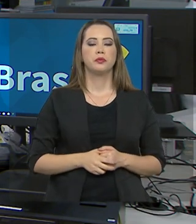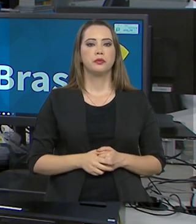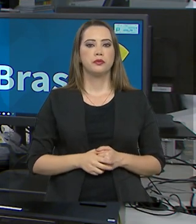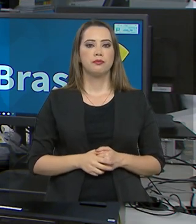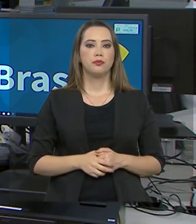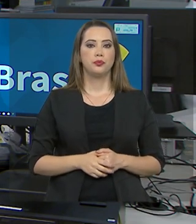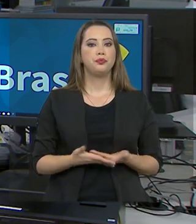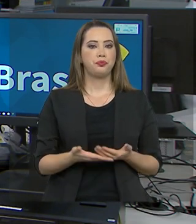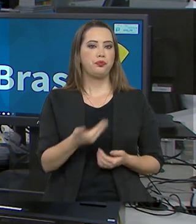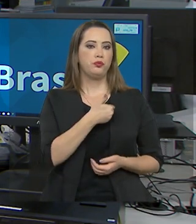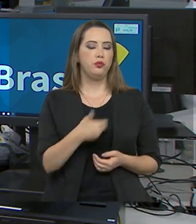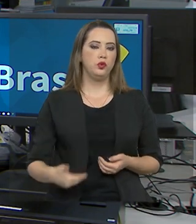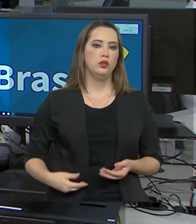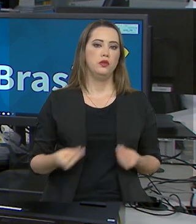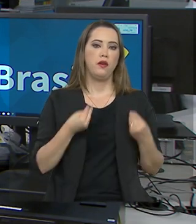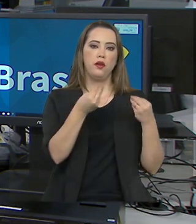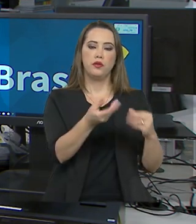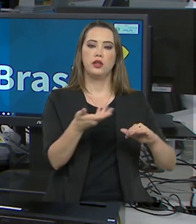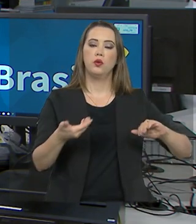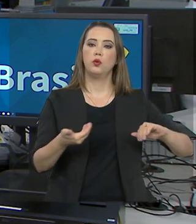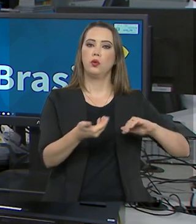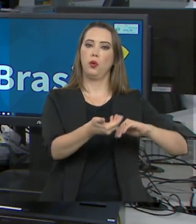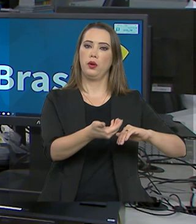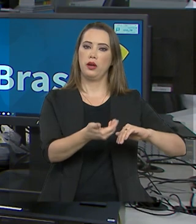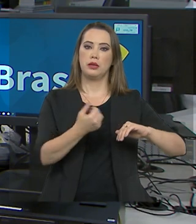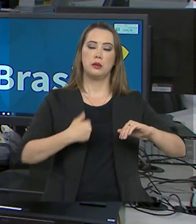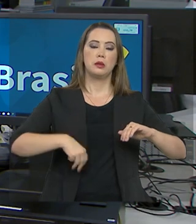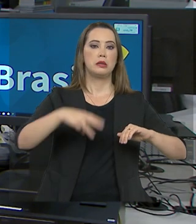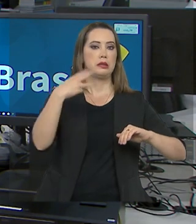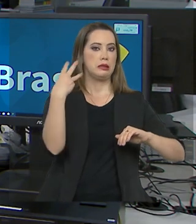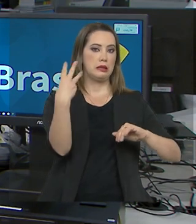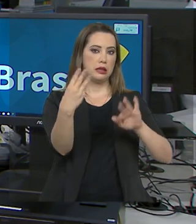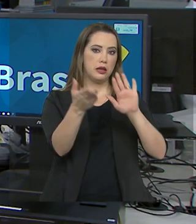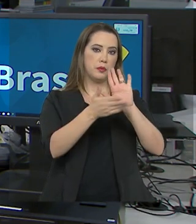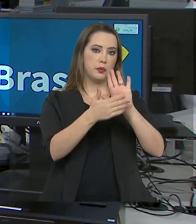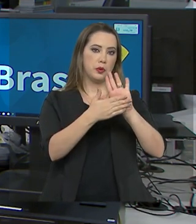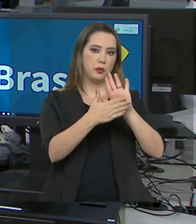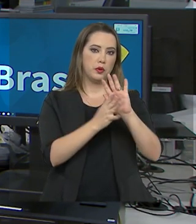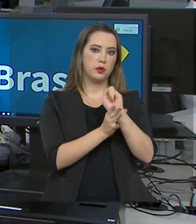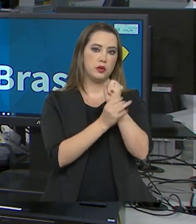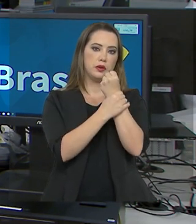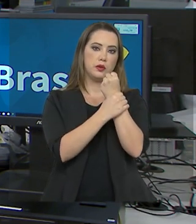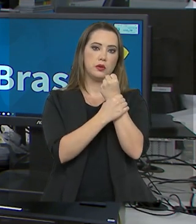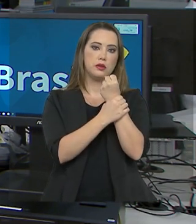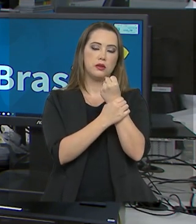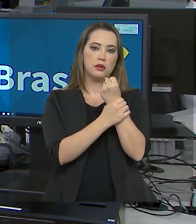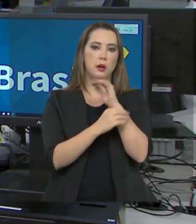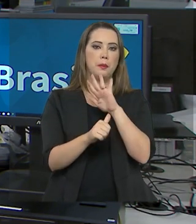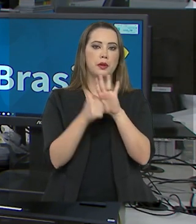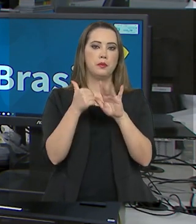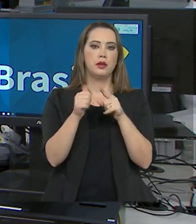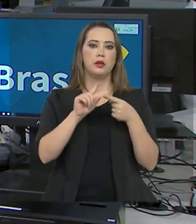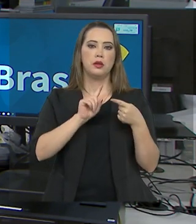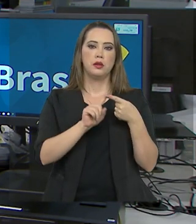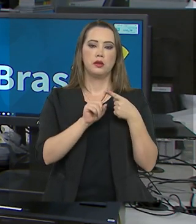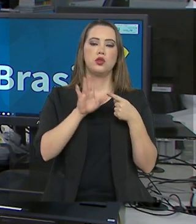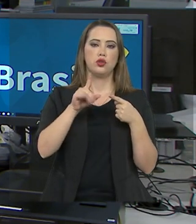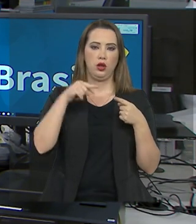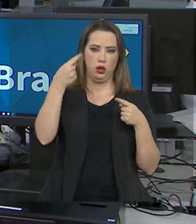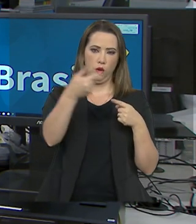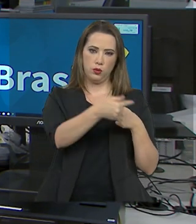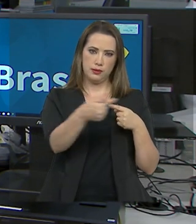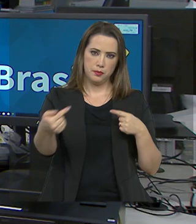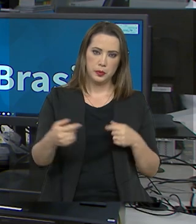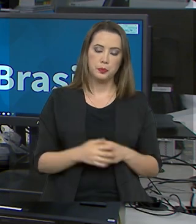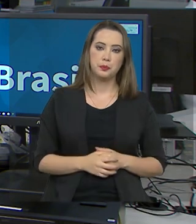O governo vai enviar ao Congresso Nacional mais três propostas sobre segurança pública. A primeira delas já na semana que